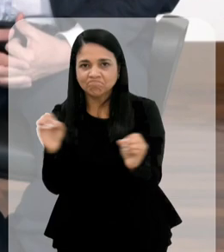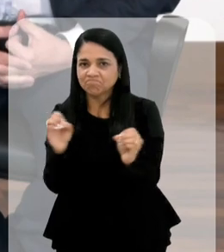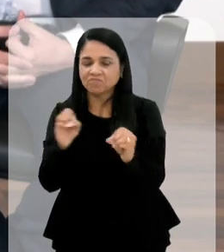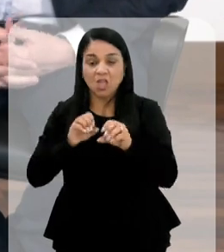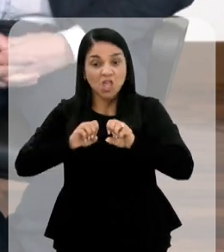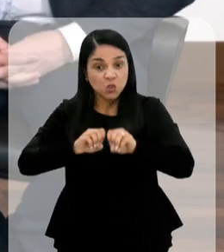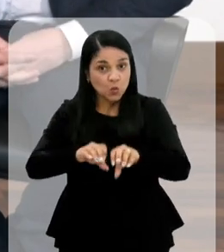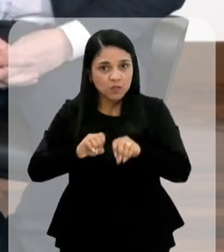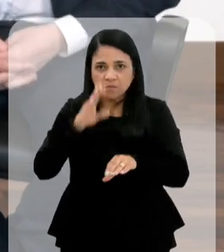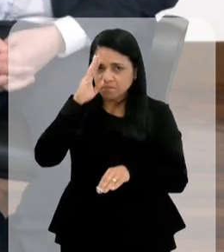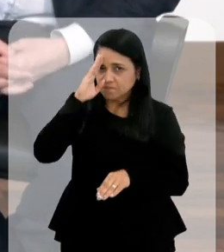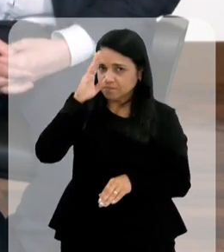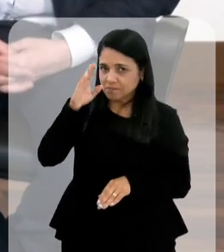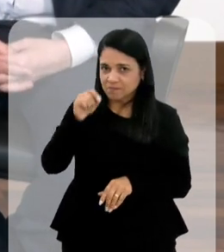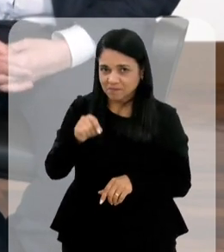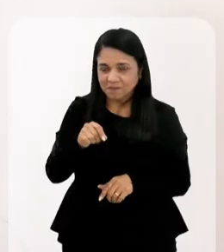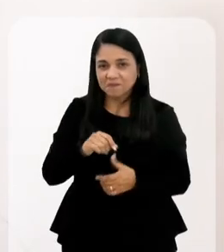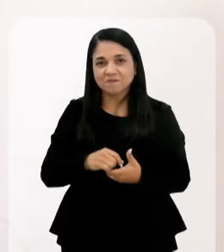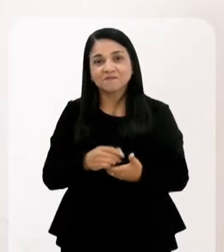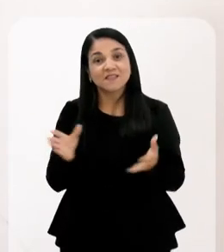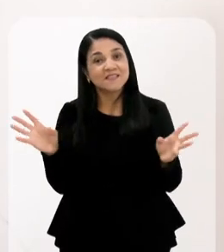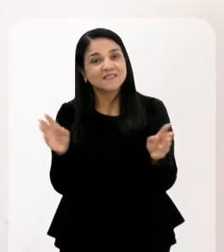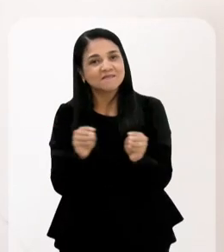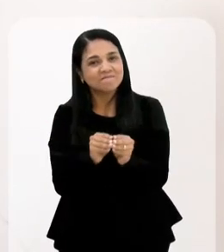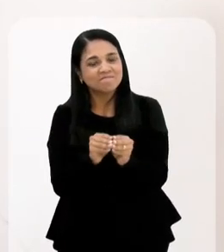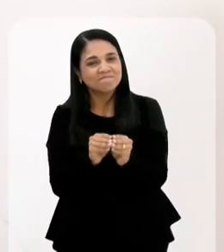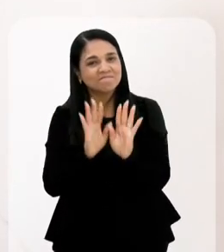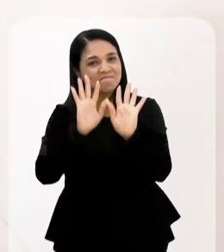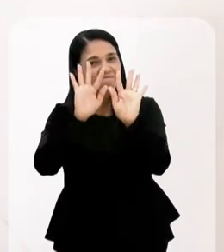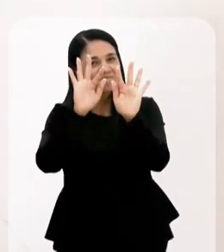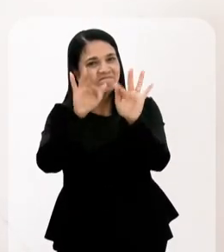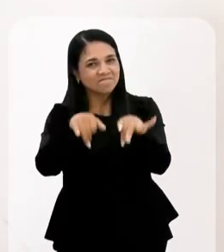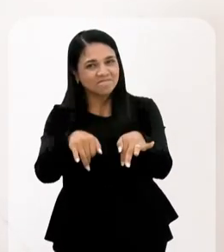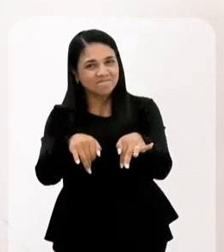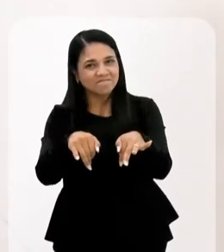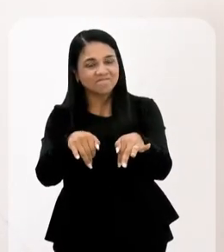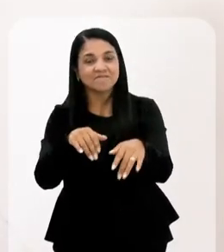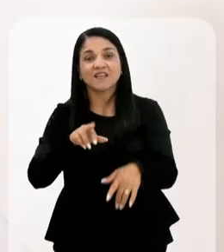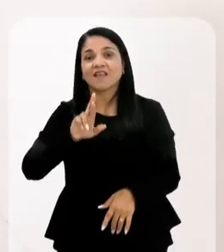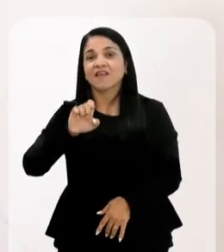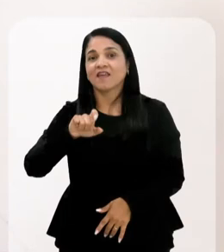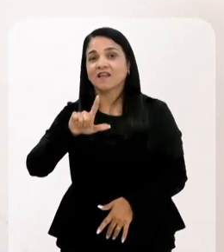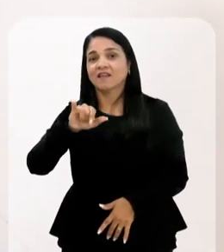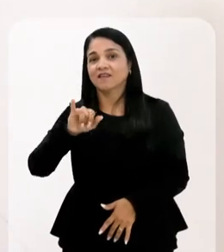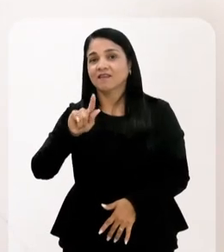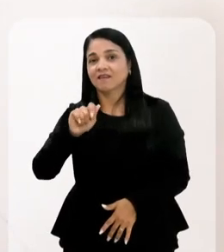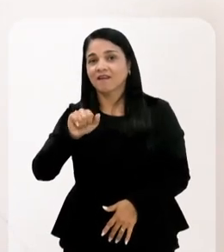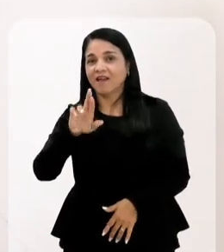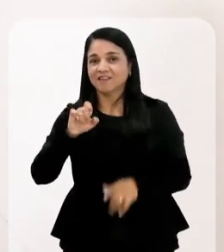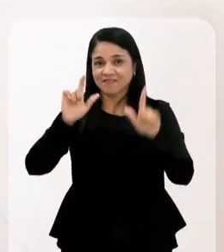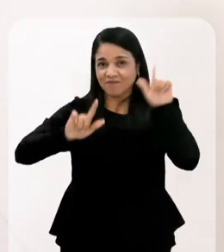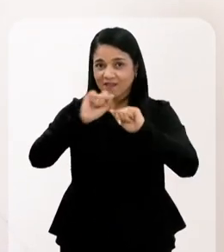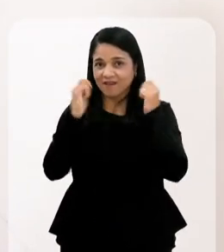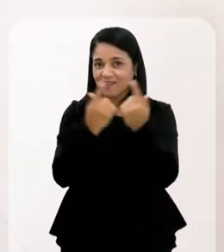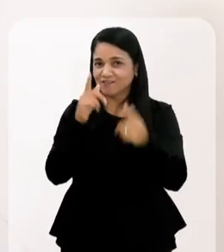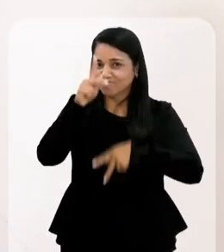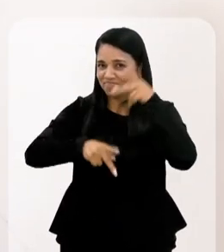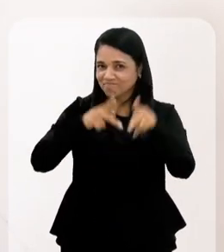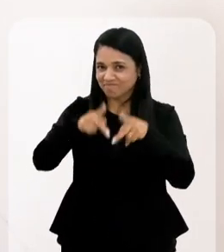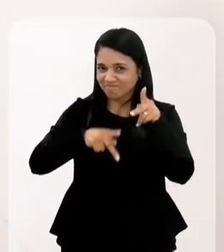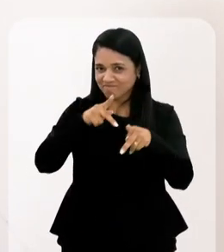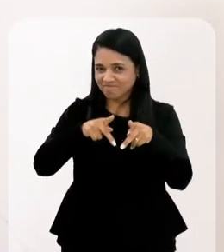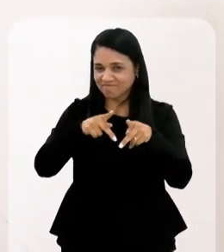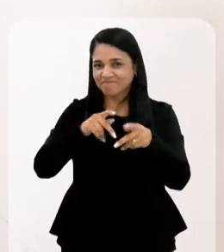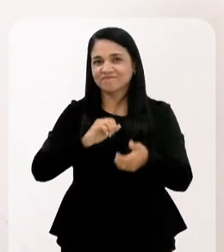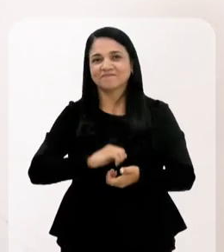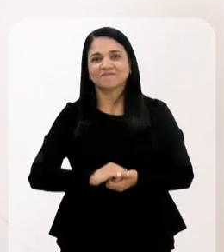a lugar nenhum, sem cultura e sem educação. E vamos encerrando aqui o nosso programa Religare, aqui na TV